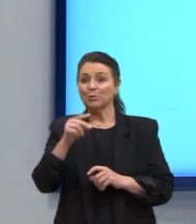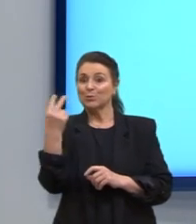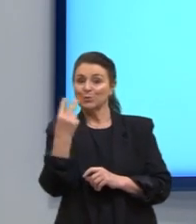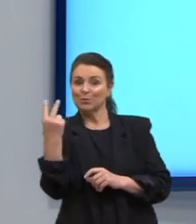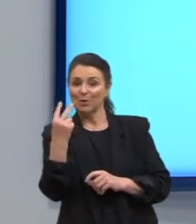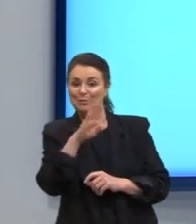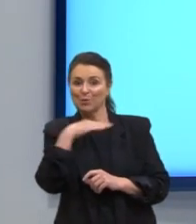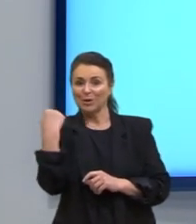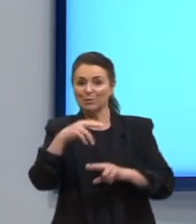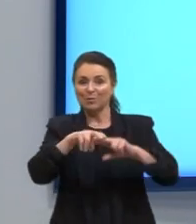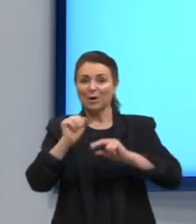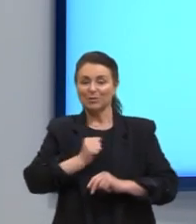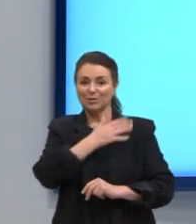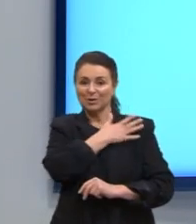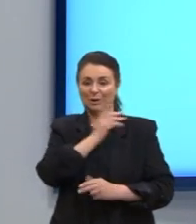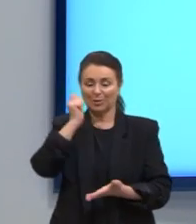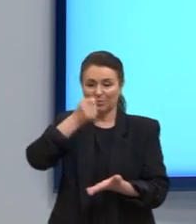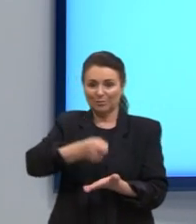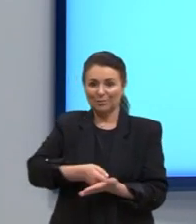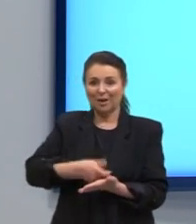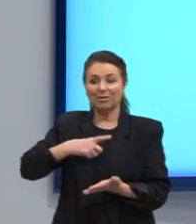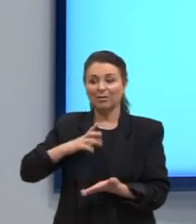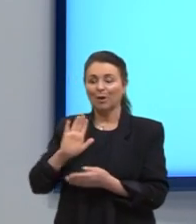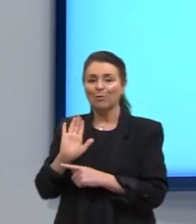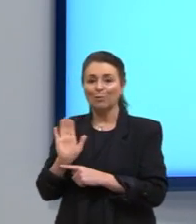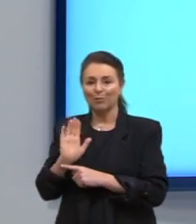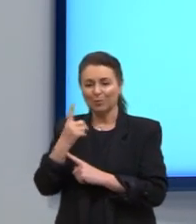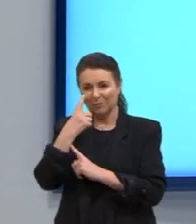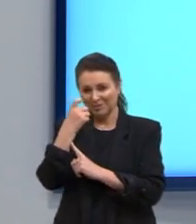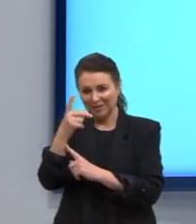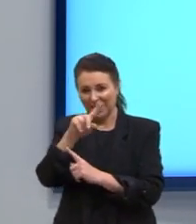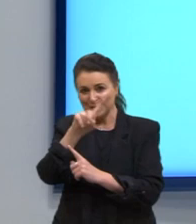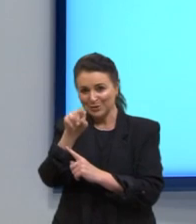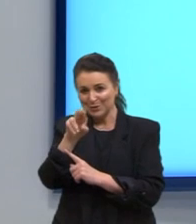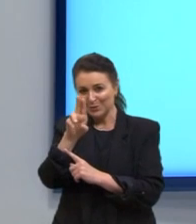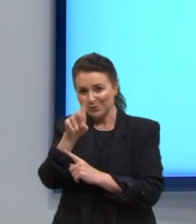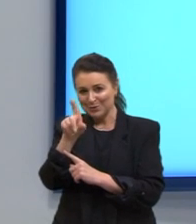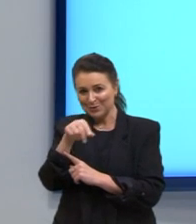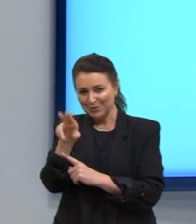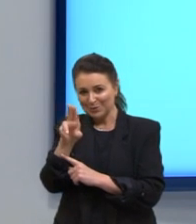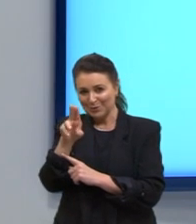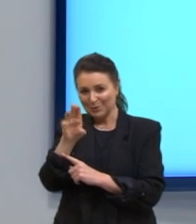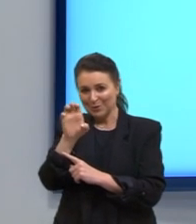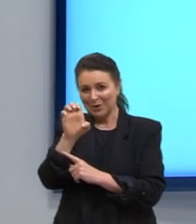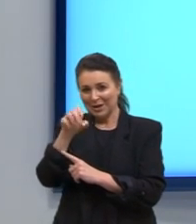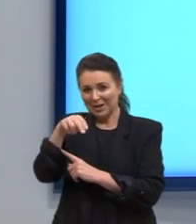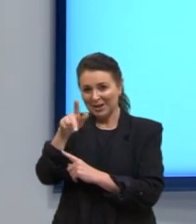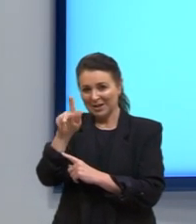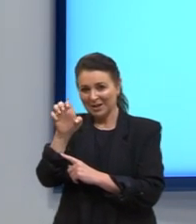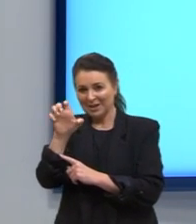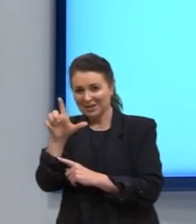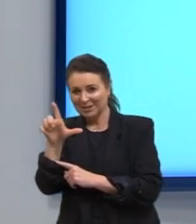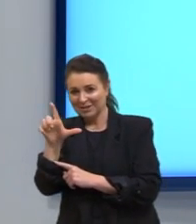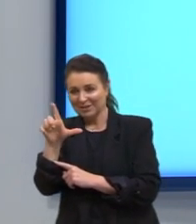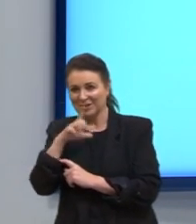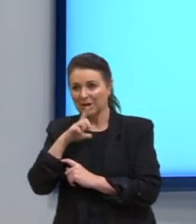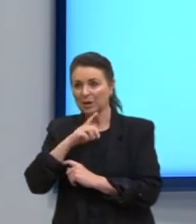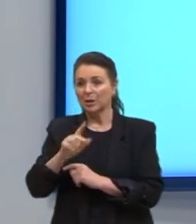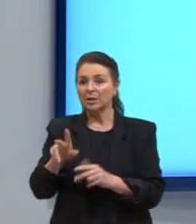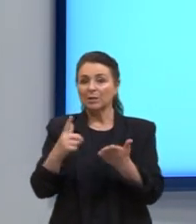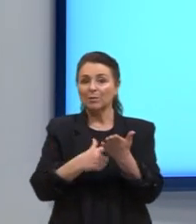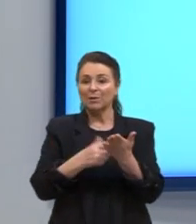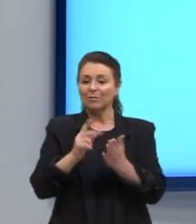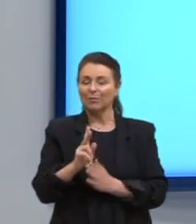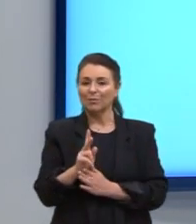pela ditadura militar, tem um filme muito interessante, Zuzu Angel, fica a indicação, e aqui, K, que é um livro do